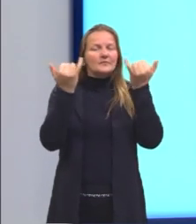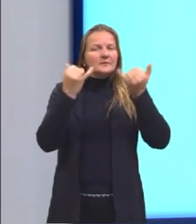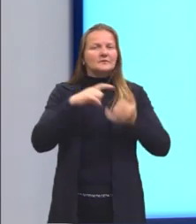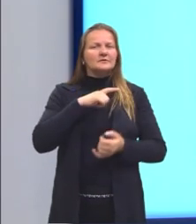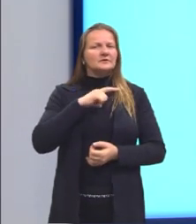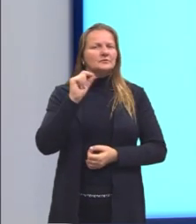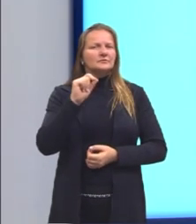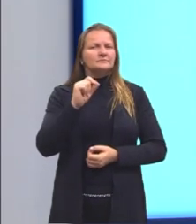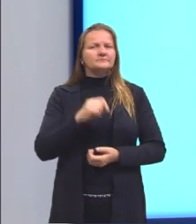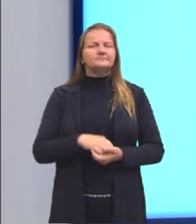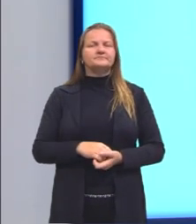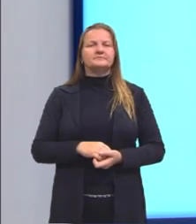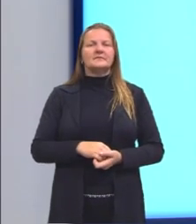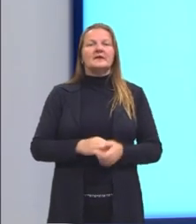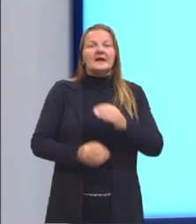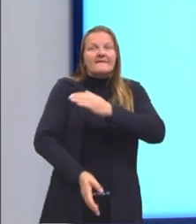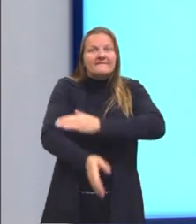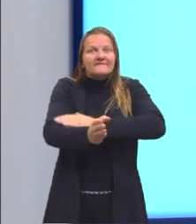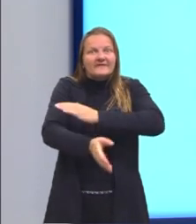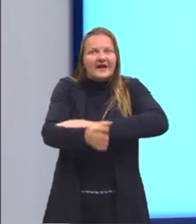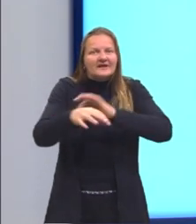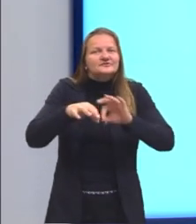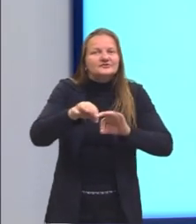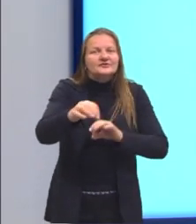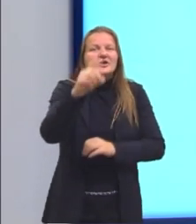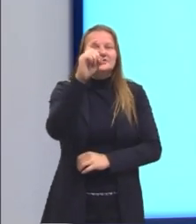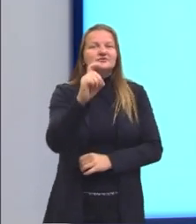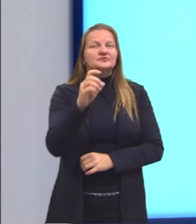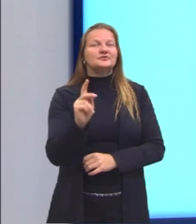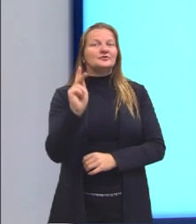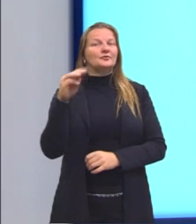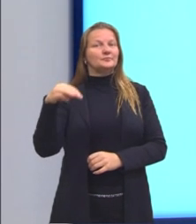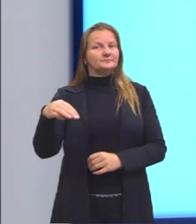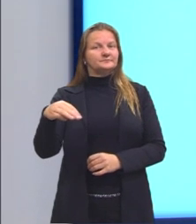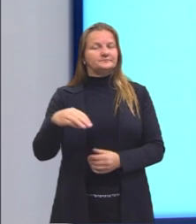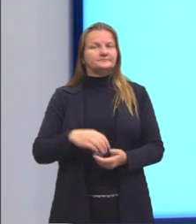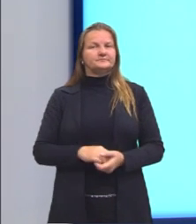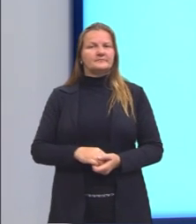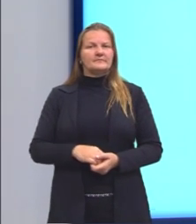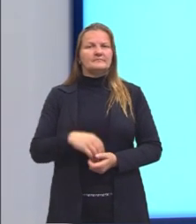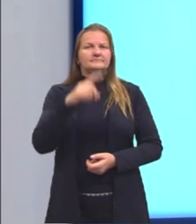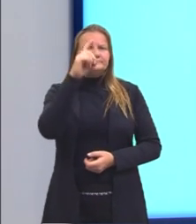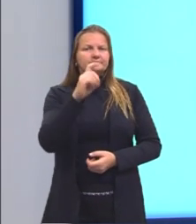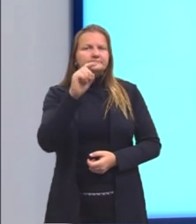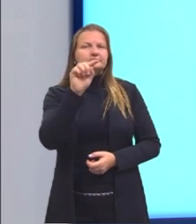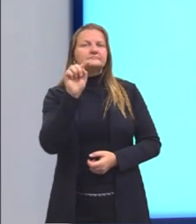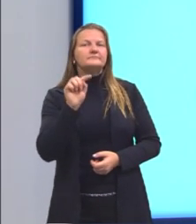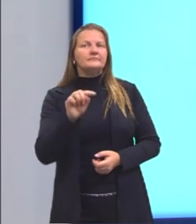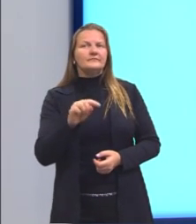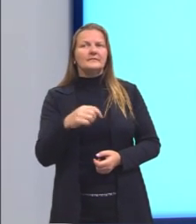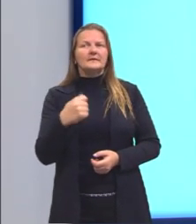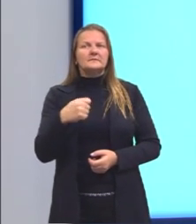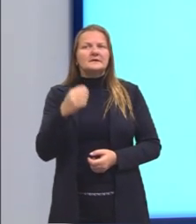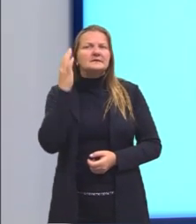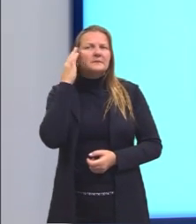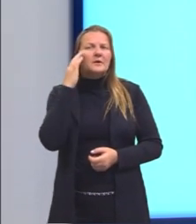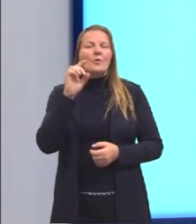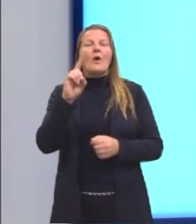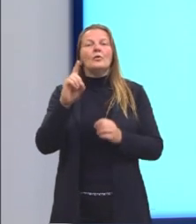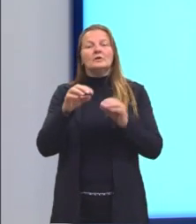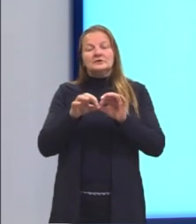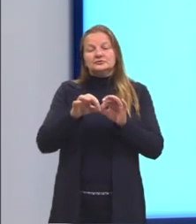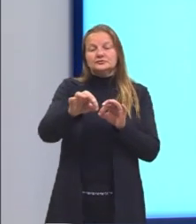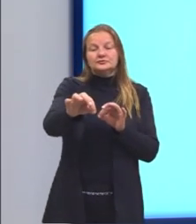temos ali a informação de que a viagem foi de X quilômetros. Essa informação, ela nos traz, então, a